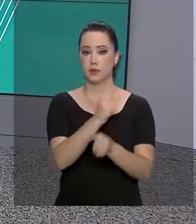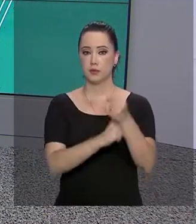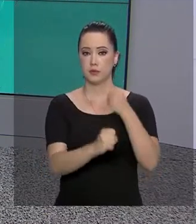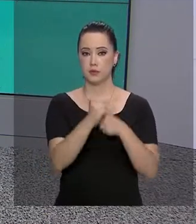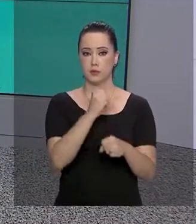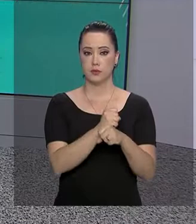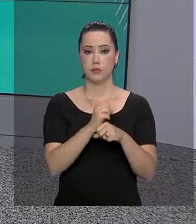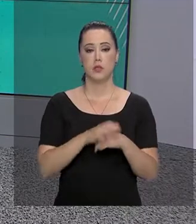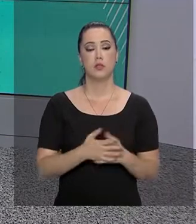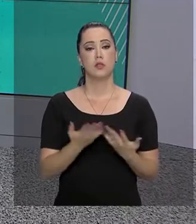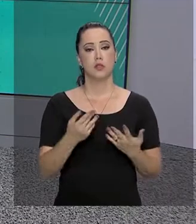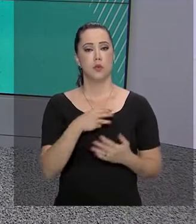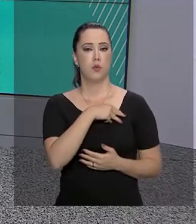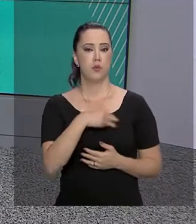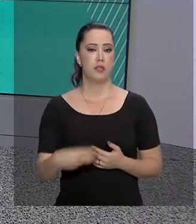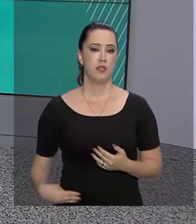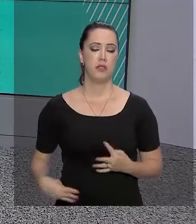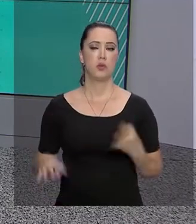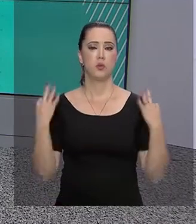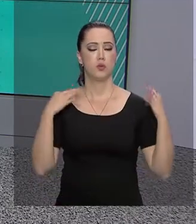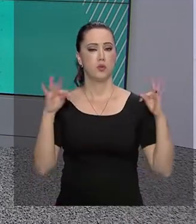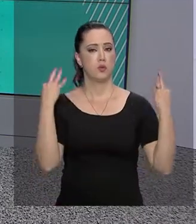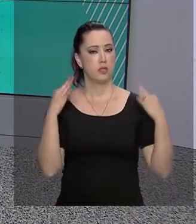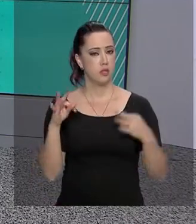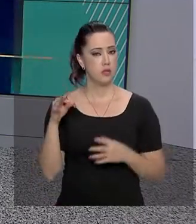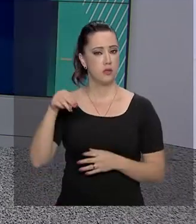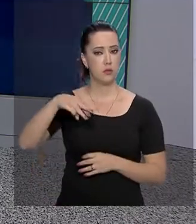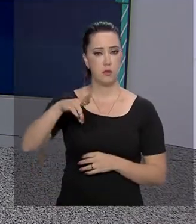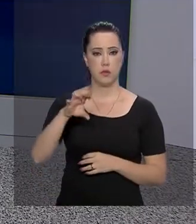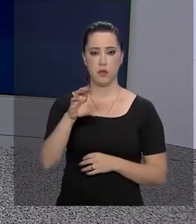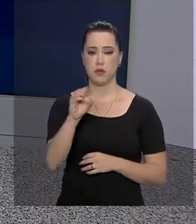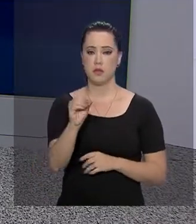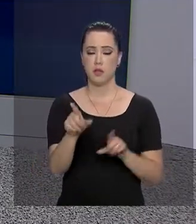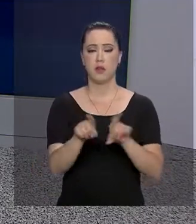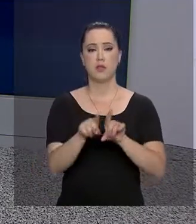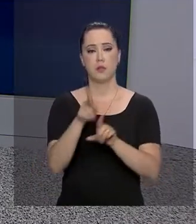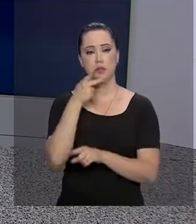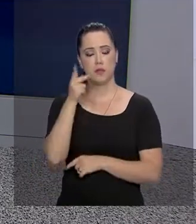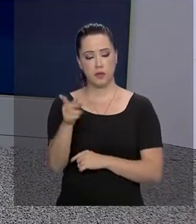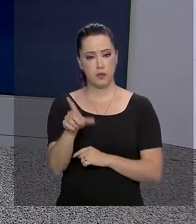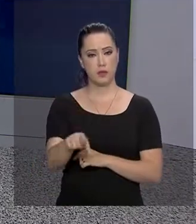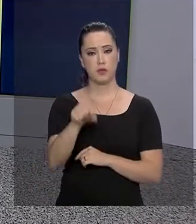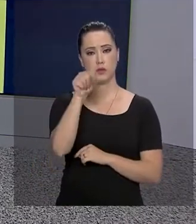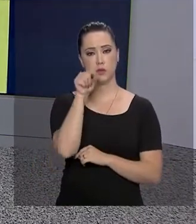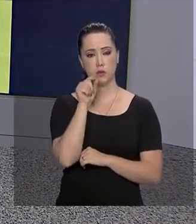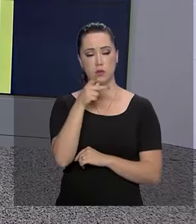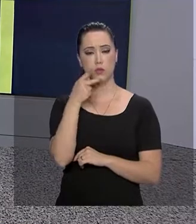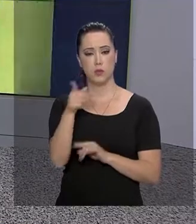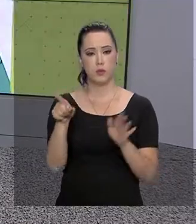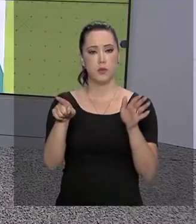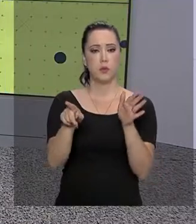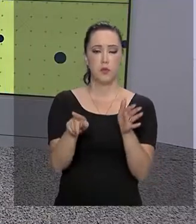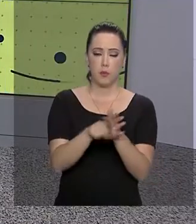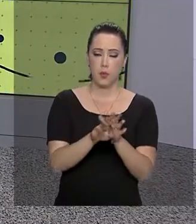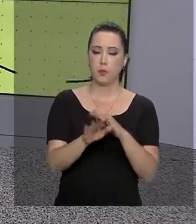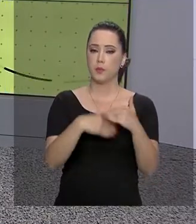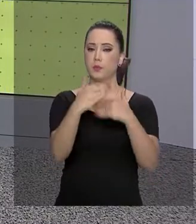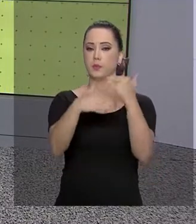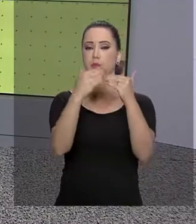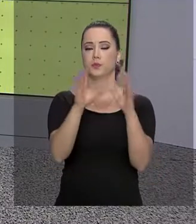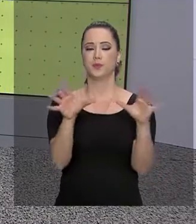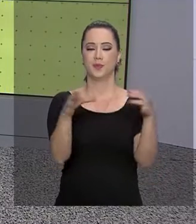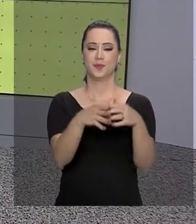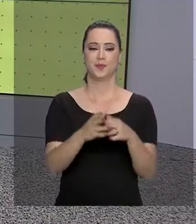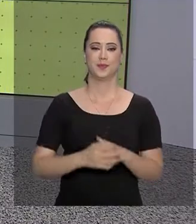passado. O ministro do Turismo, Marcelo Álvaro Antônio, também comentou a decisão que, segundo ele, contribui para o